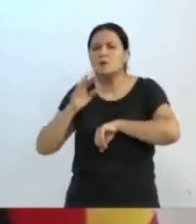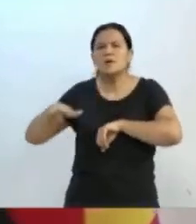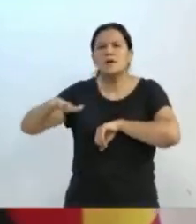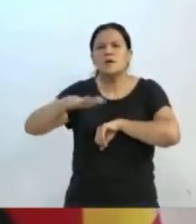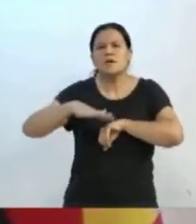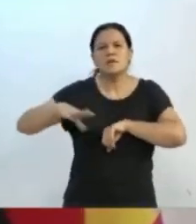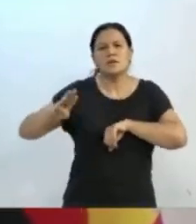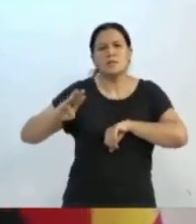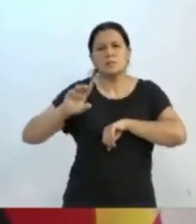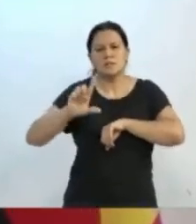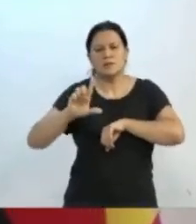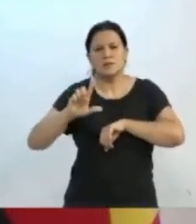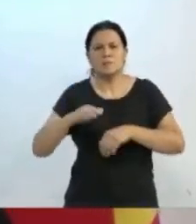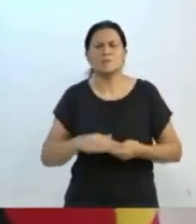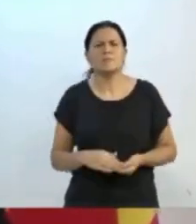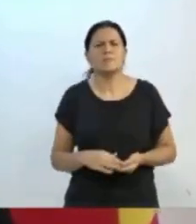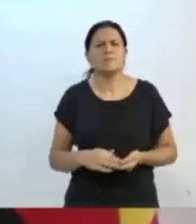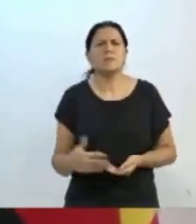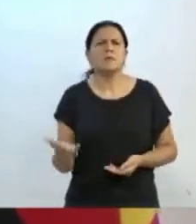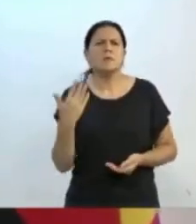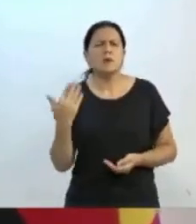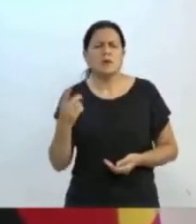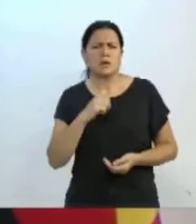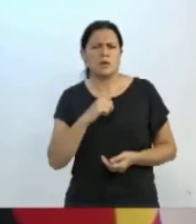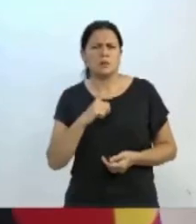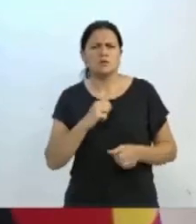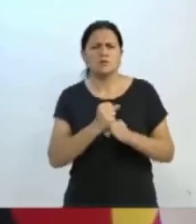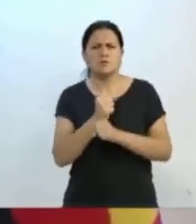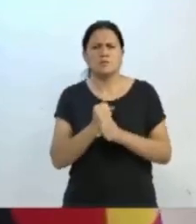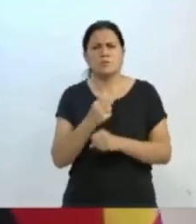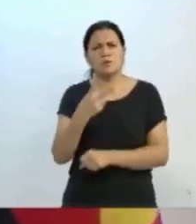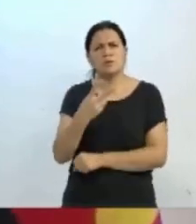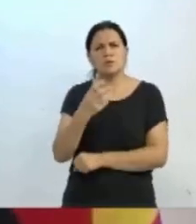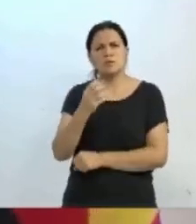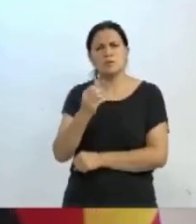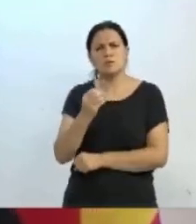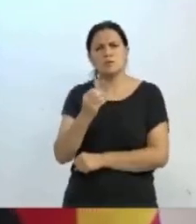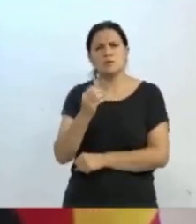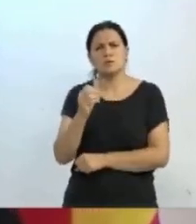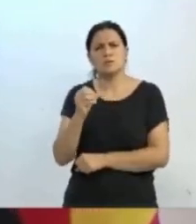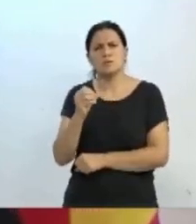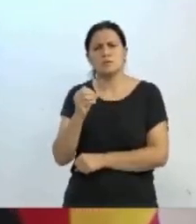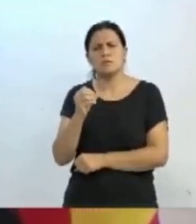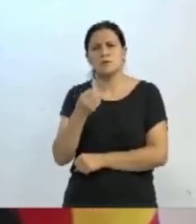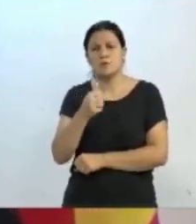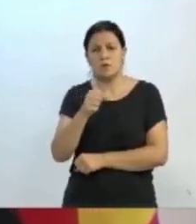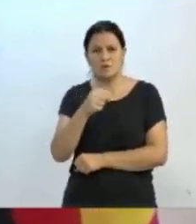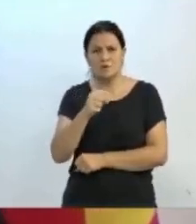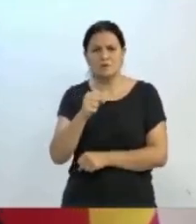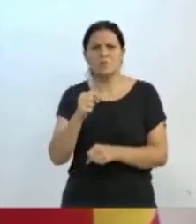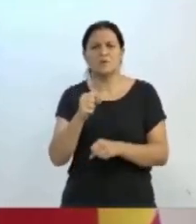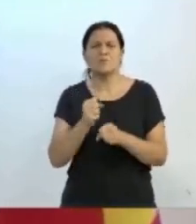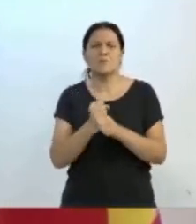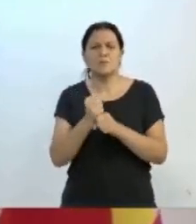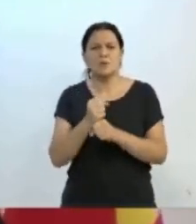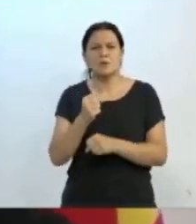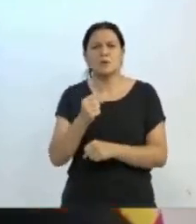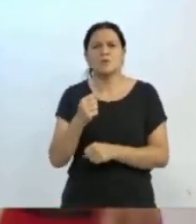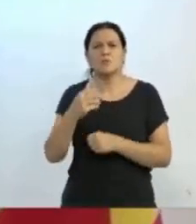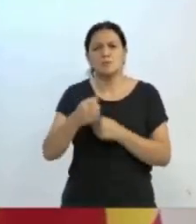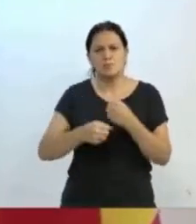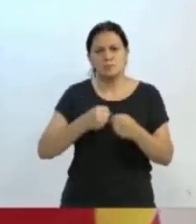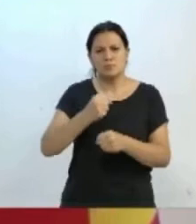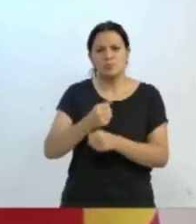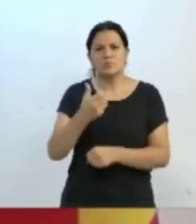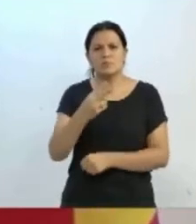tive um estagiário aqui em 2018 e 2019, ele fazia turismo. Esse estagiário, o vereador Marques da